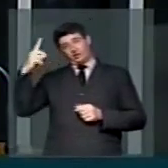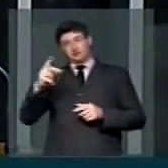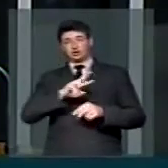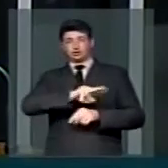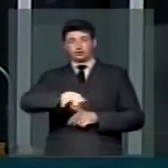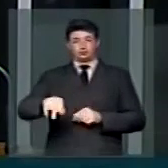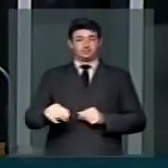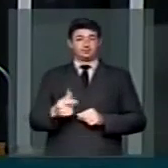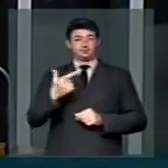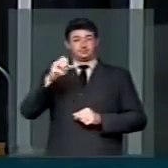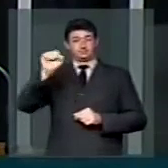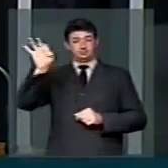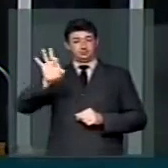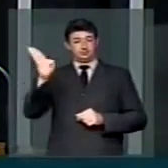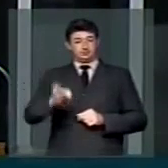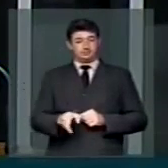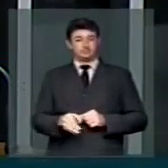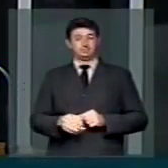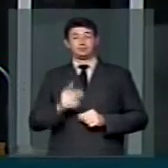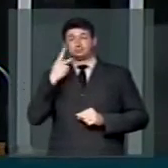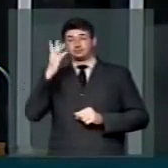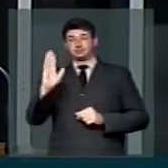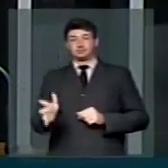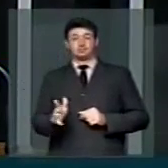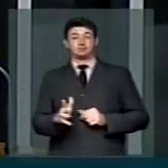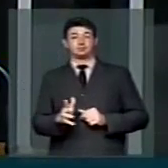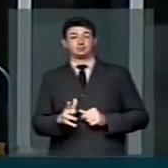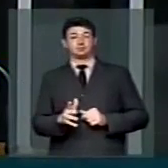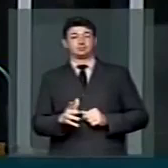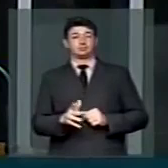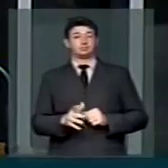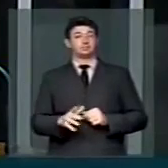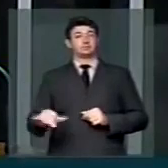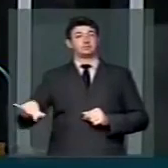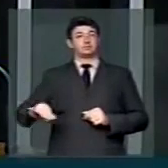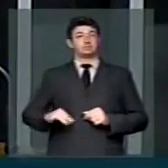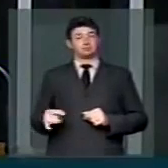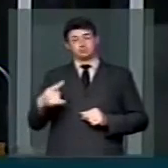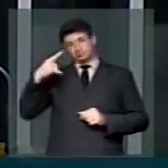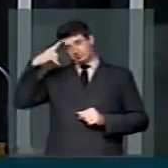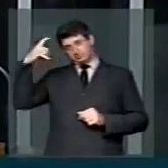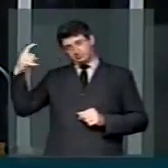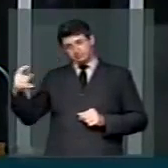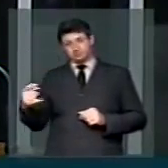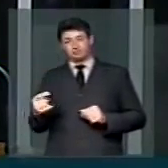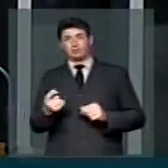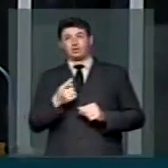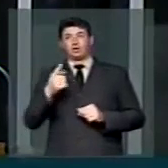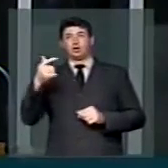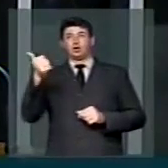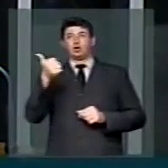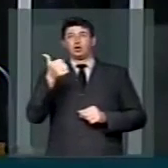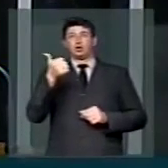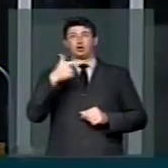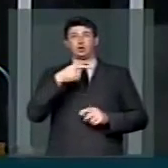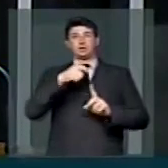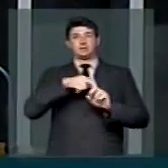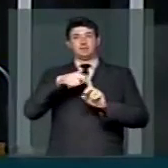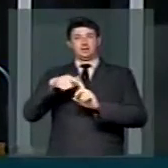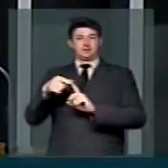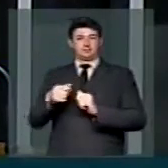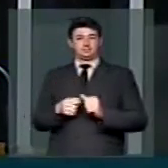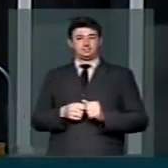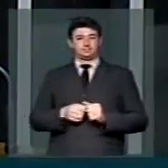28% disseram ter sido alvo de violência nos últimos 12 meses.